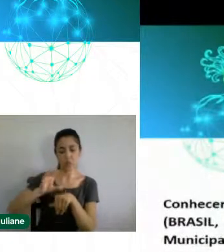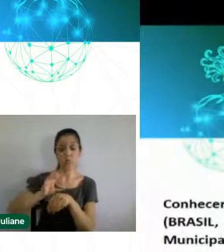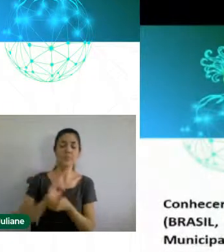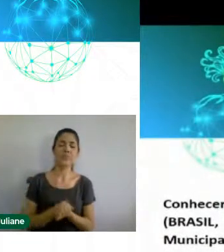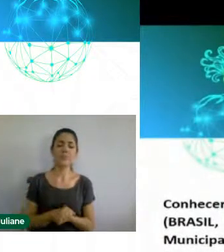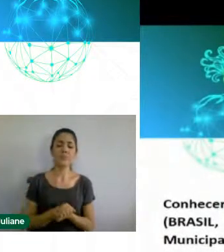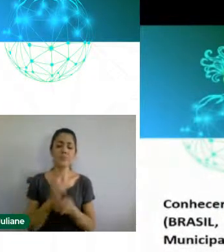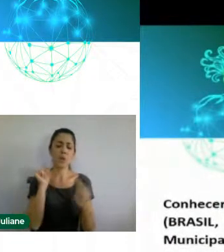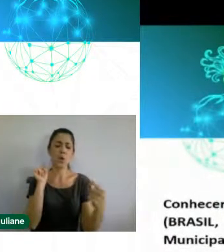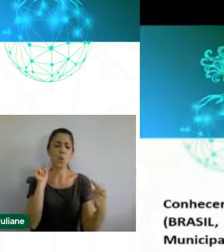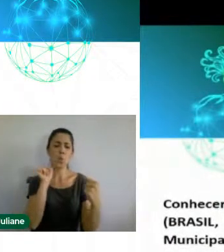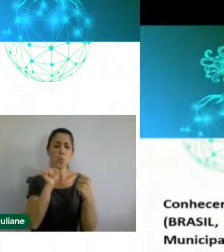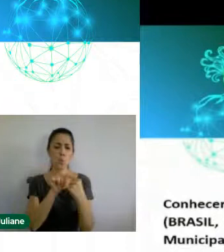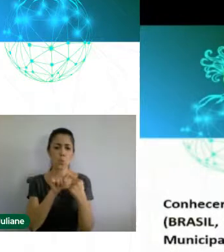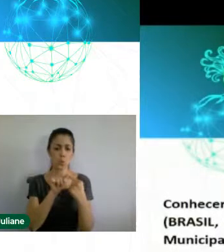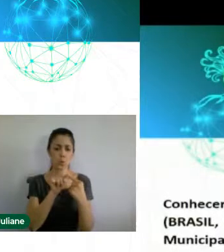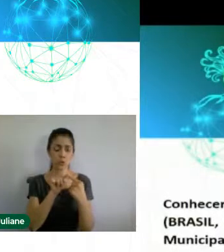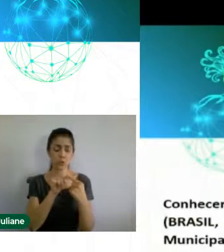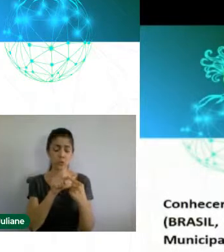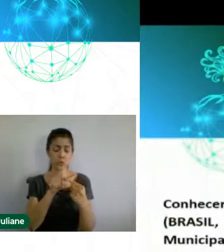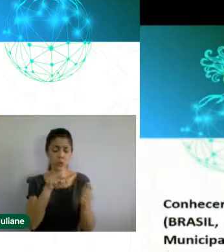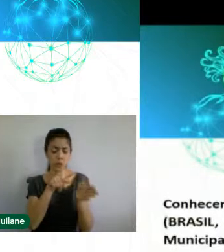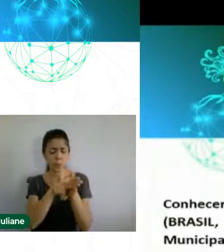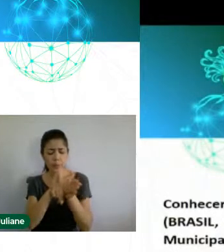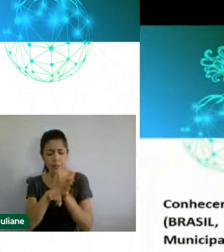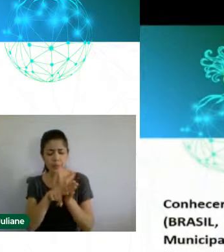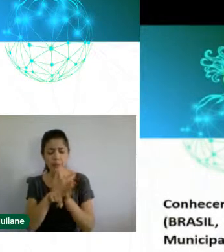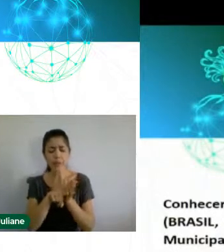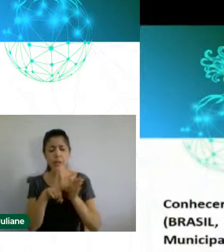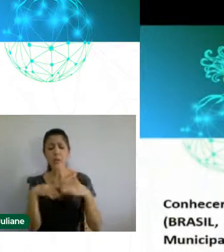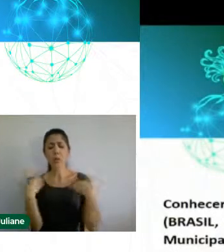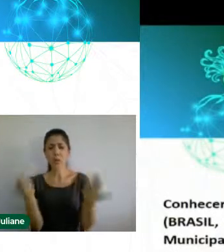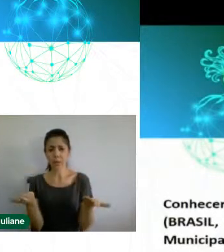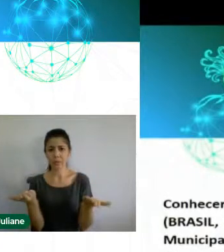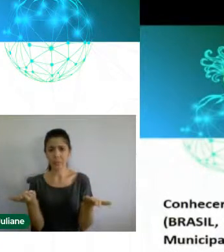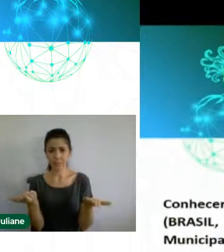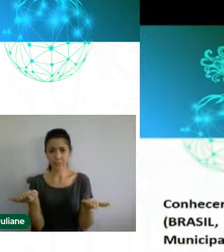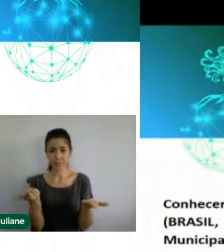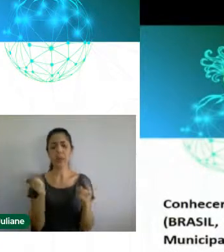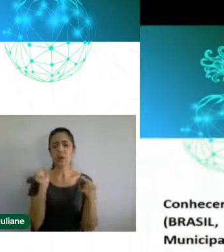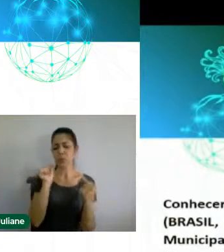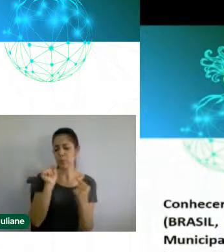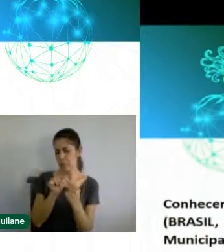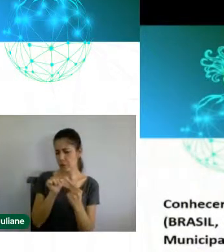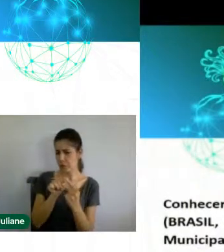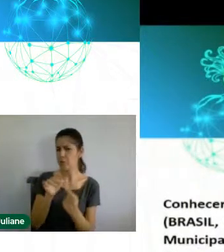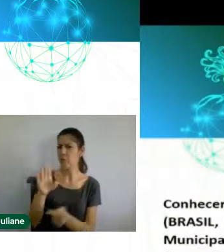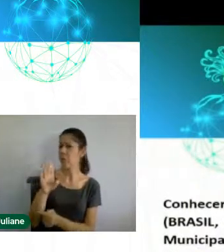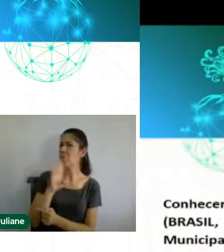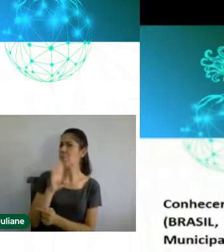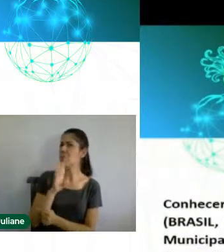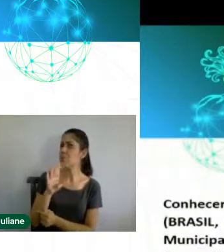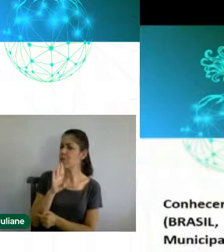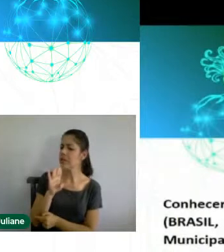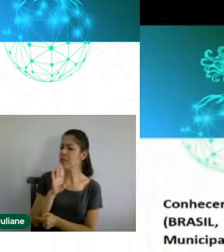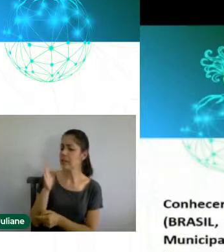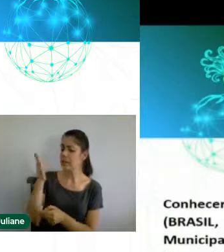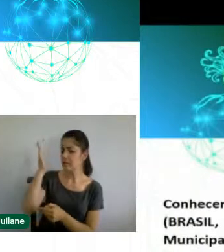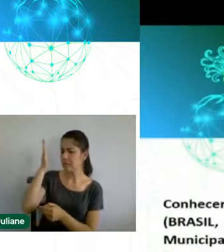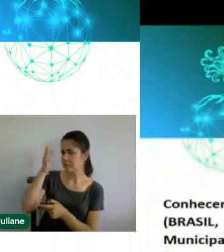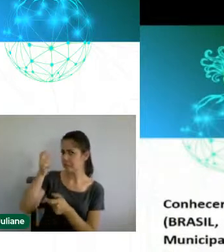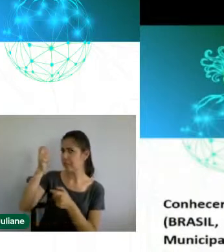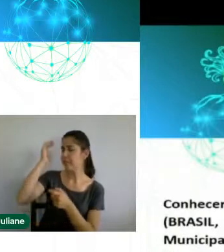desta pesquisa foi o de conhecer como as políticas irradiadas pela